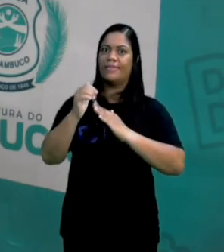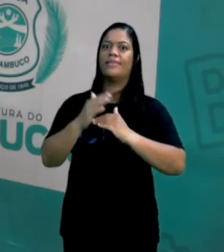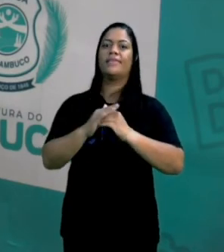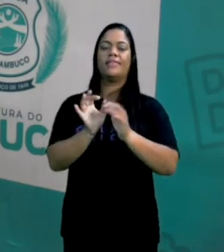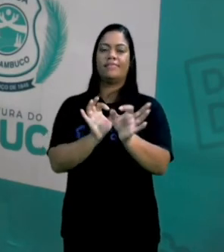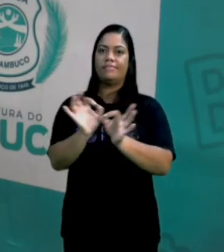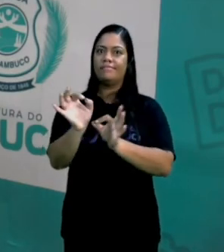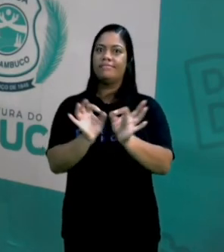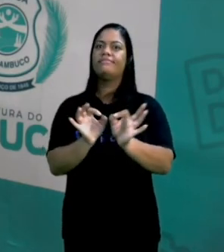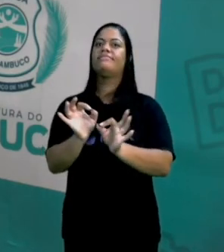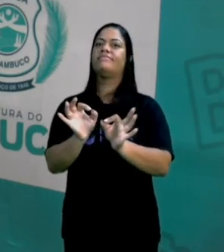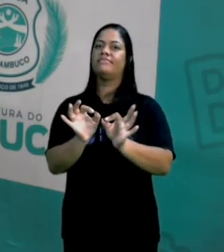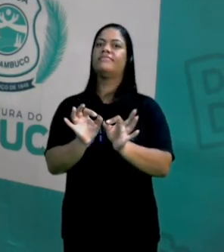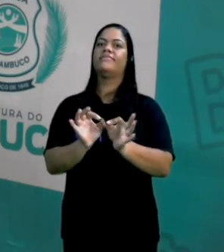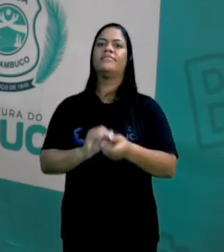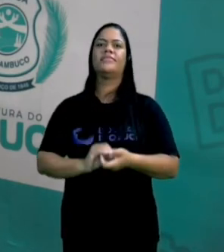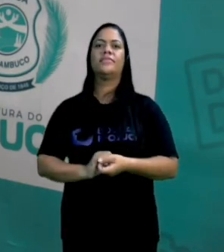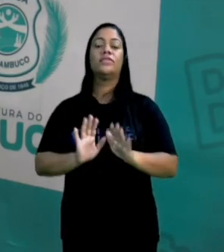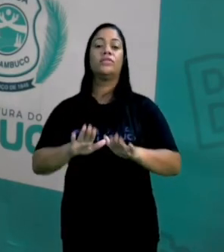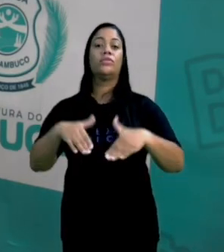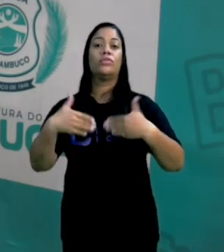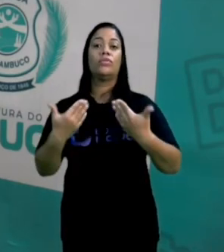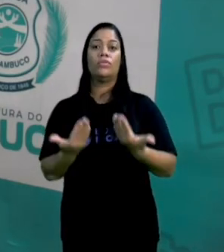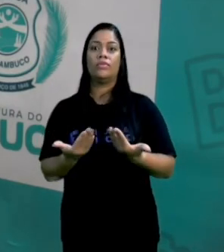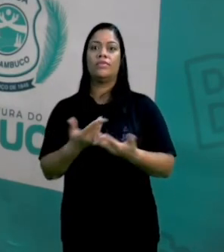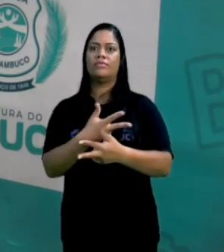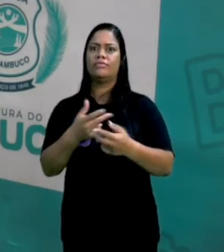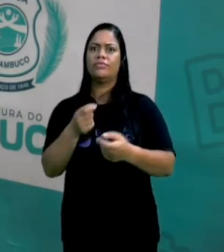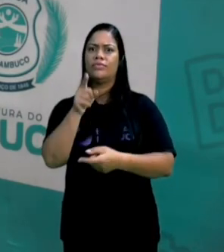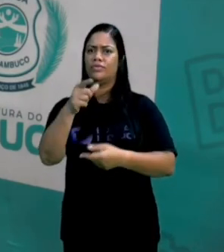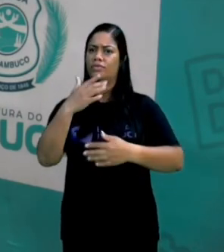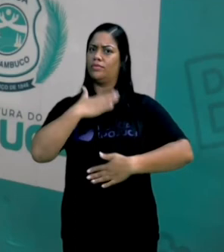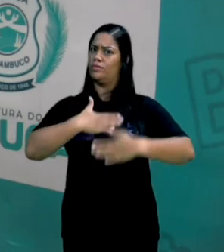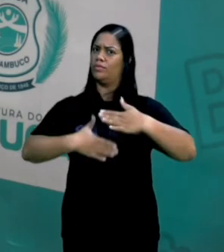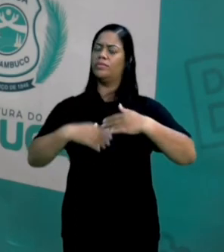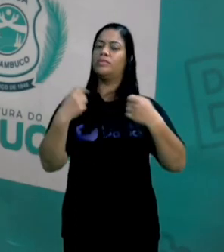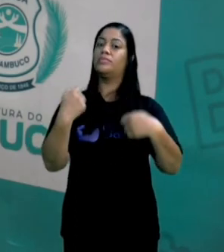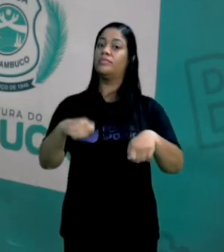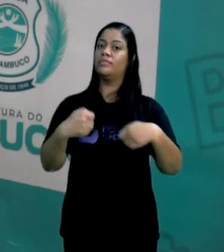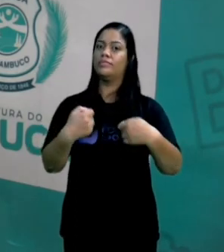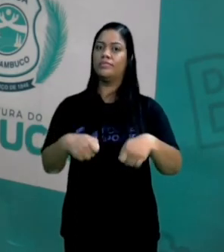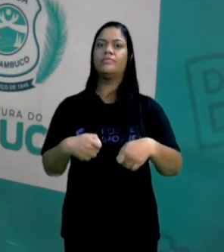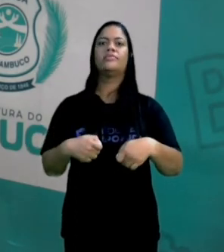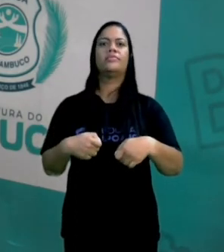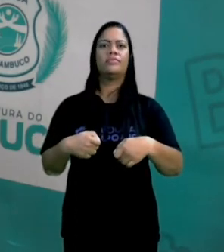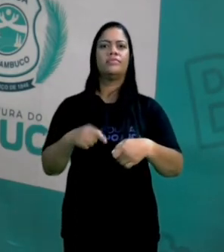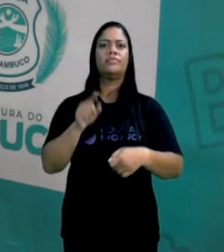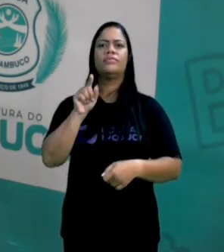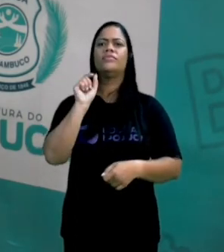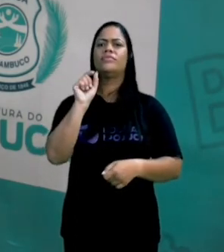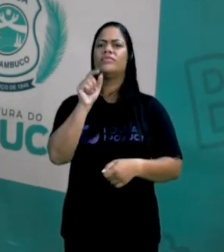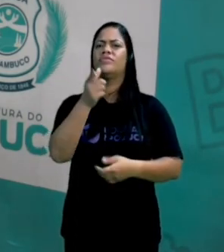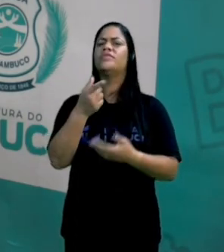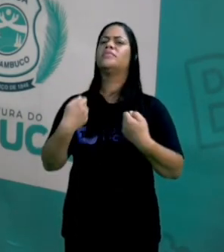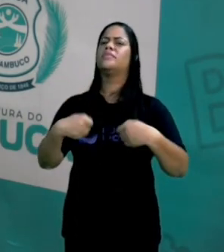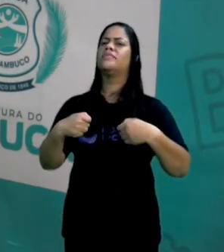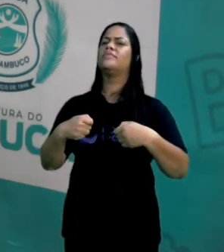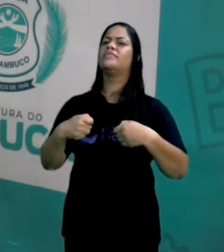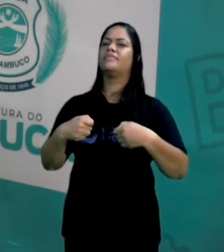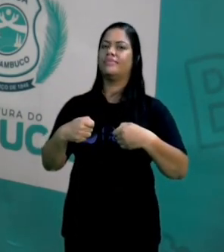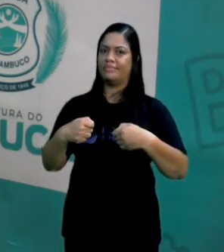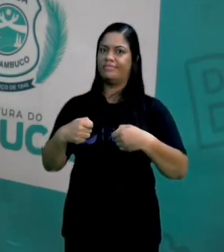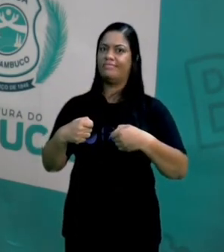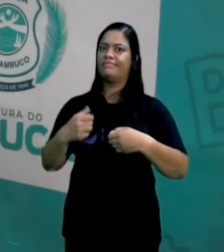de um nutrólogo, para ver quais são as vitaminas, as proteínas, os minerais, os aminoácidos, o que é que você realmente precisa